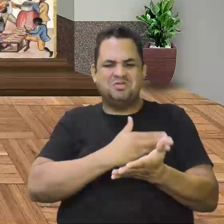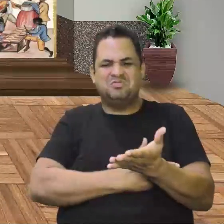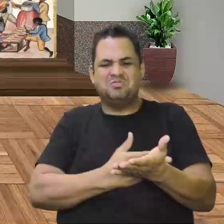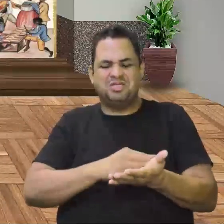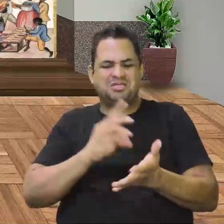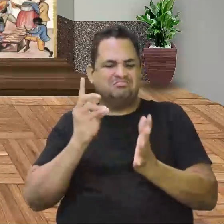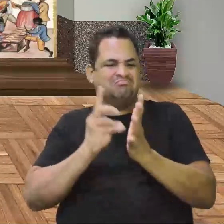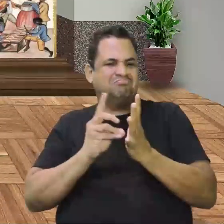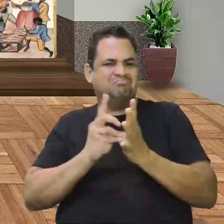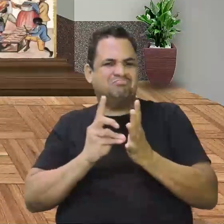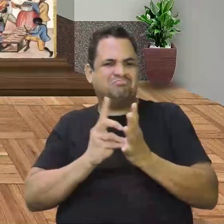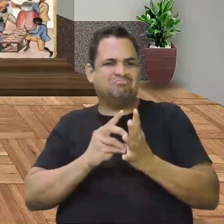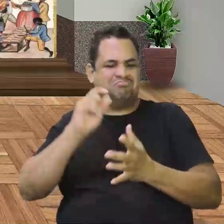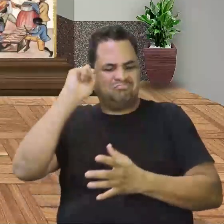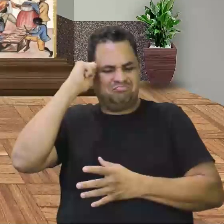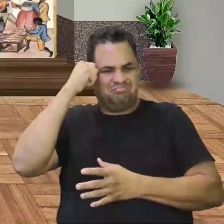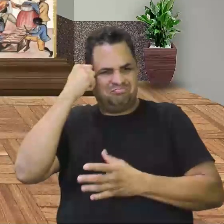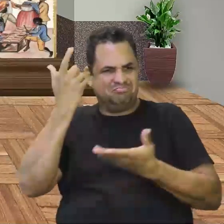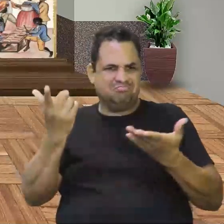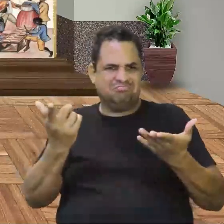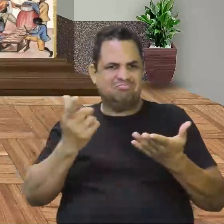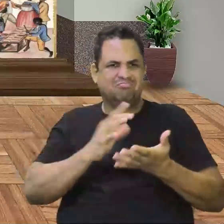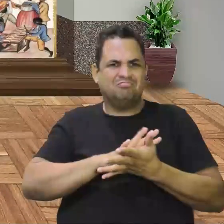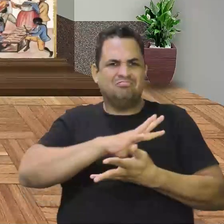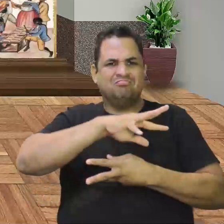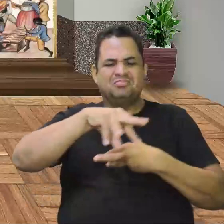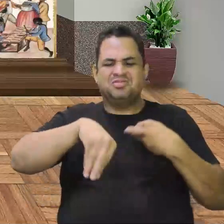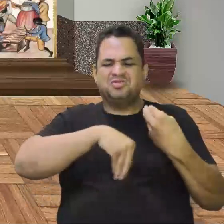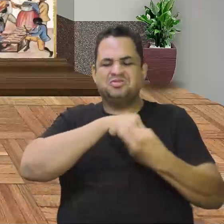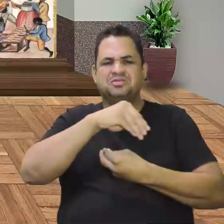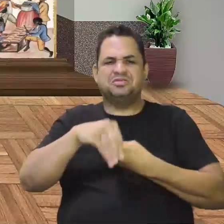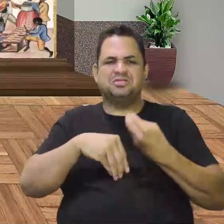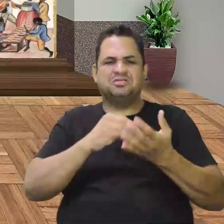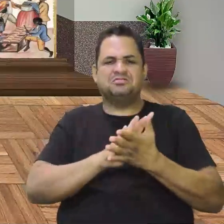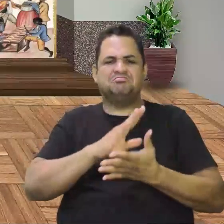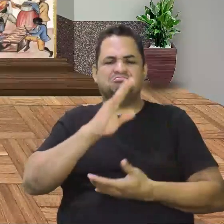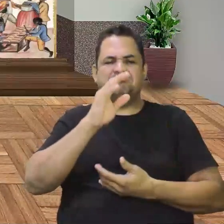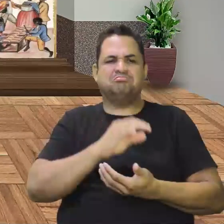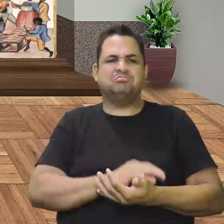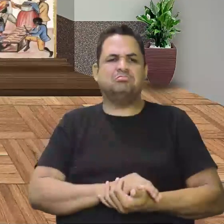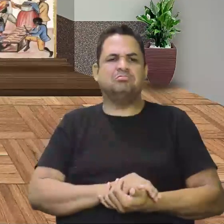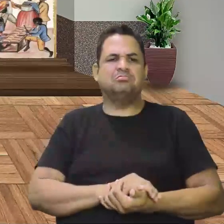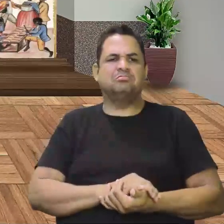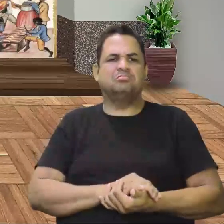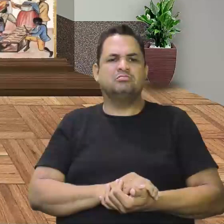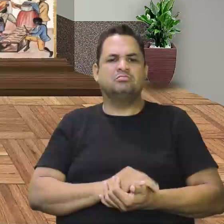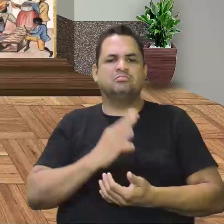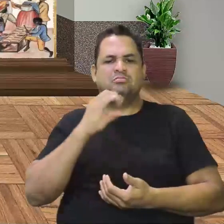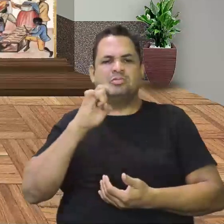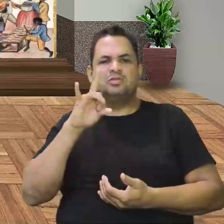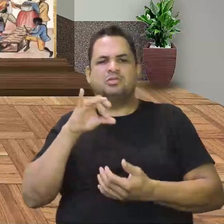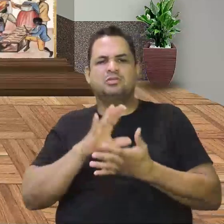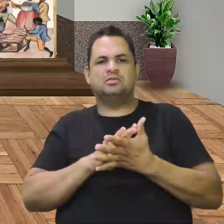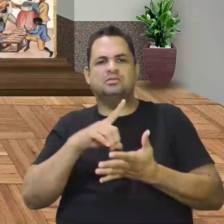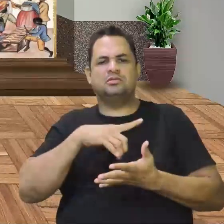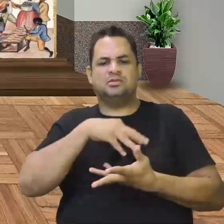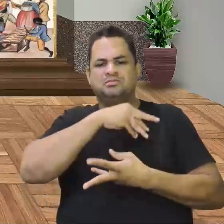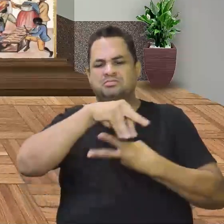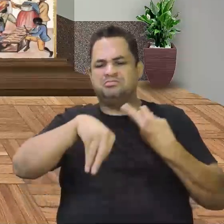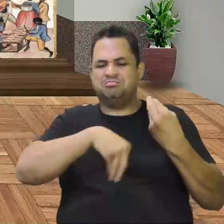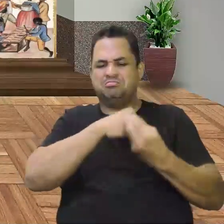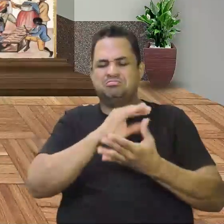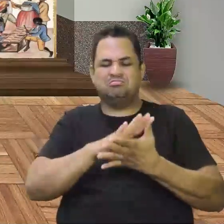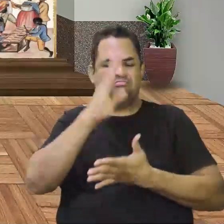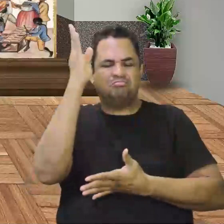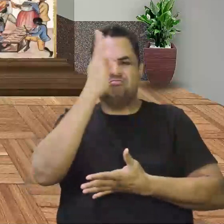negro, oriental. Tem uma miscigenação no Brasil